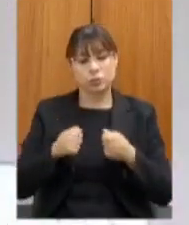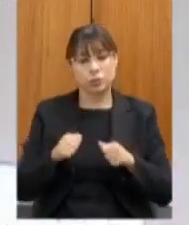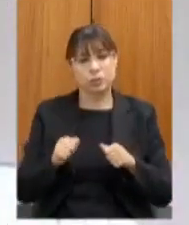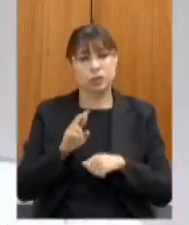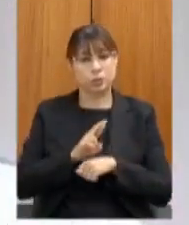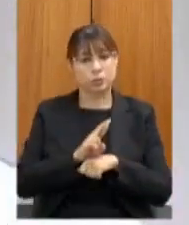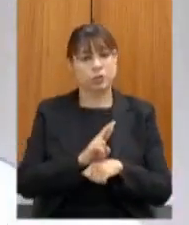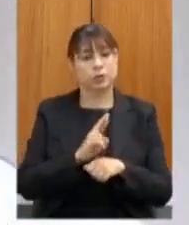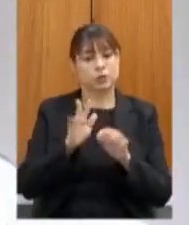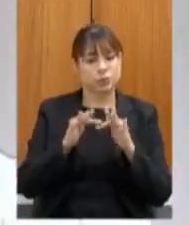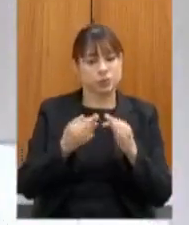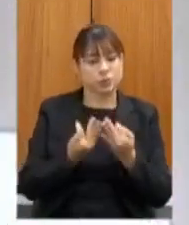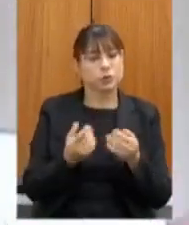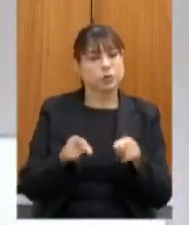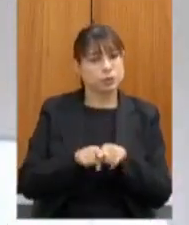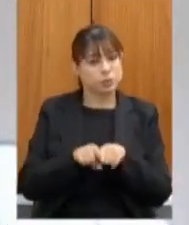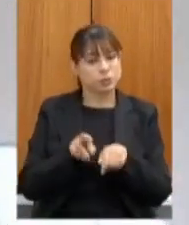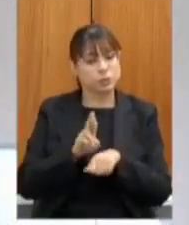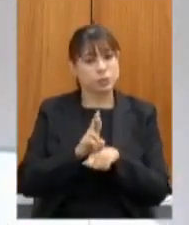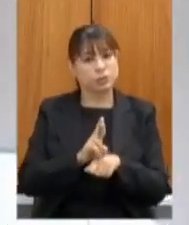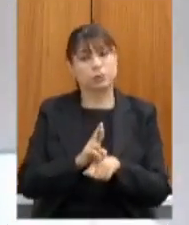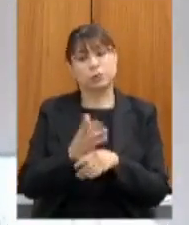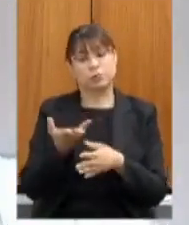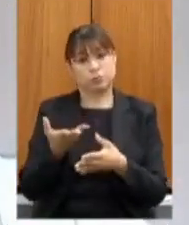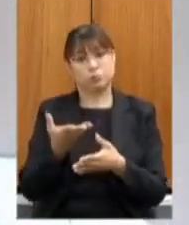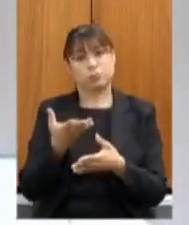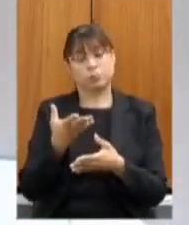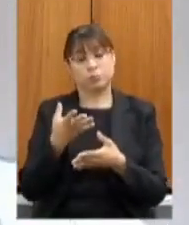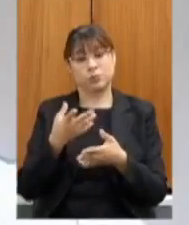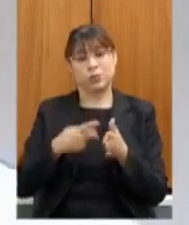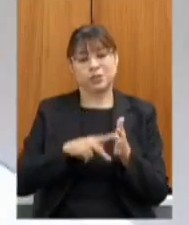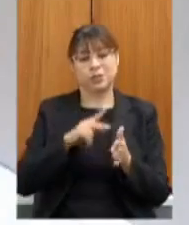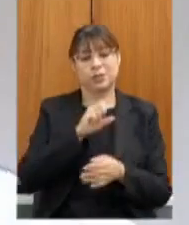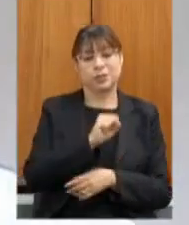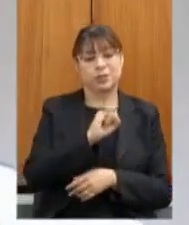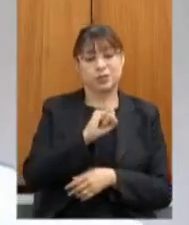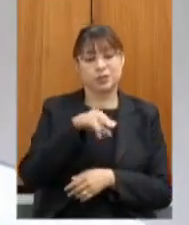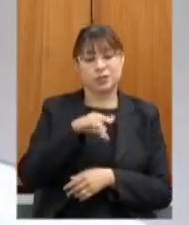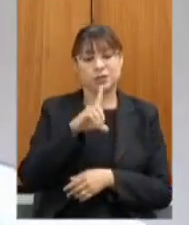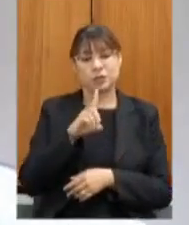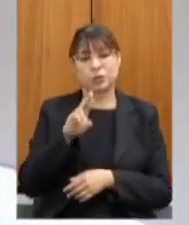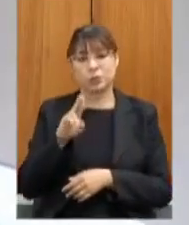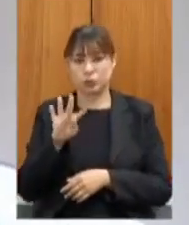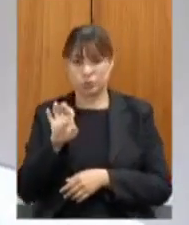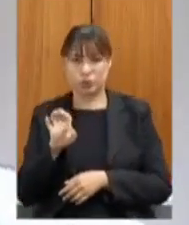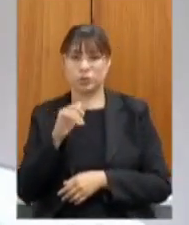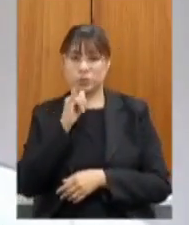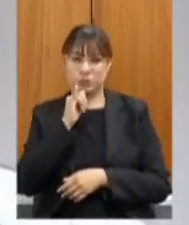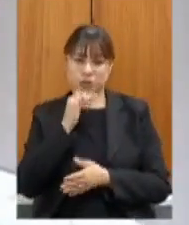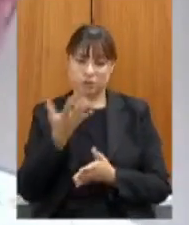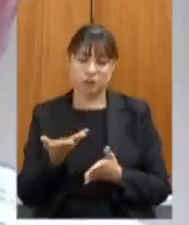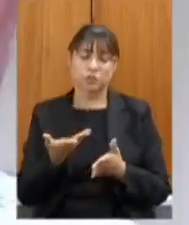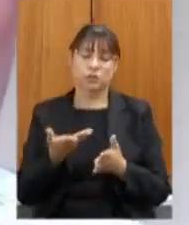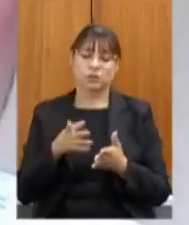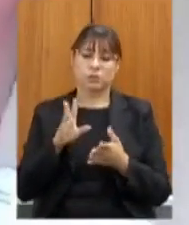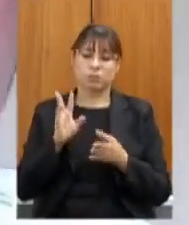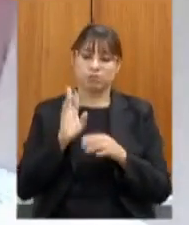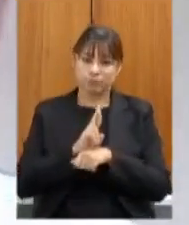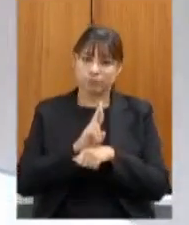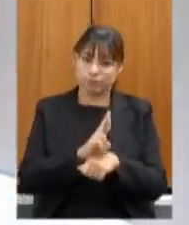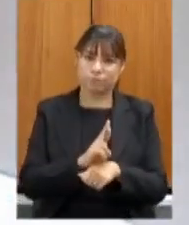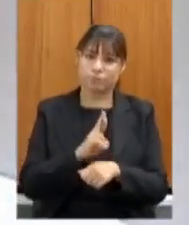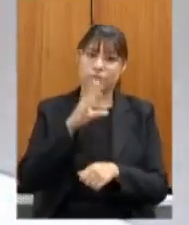e principalmente com representantes dos profissionais com o Sindicato dos Trabalhadores e que eles possam ser